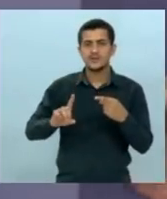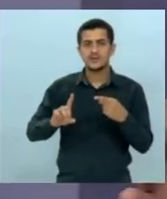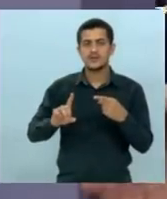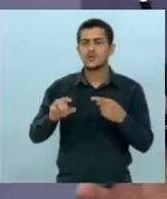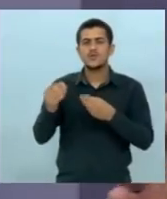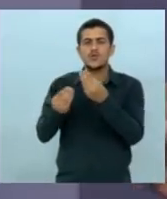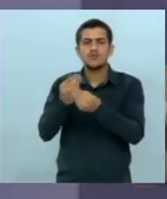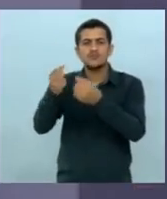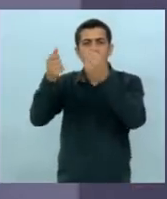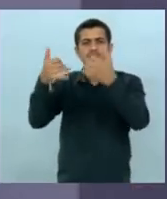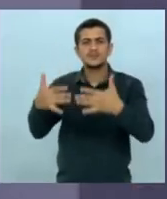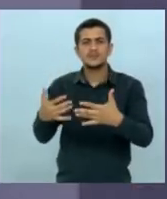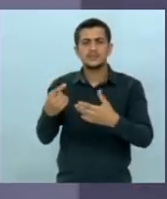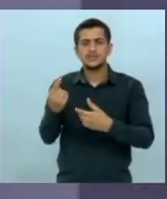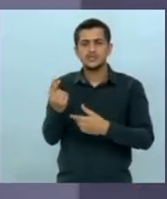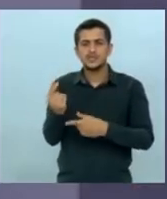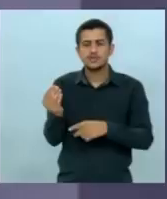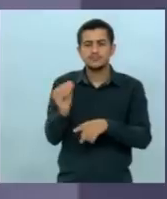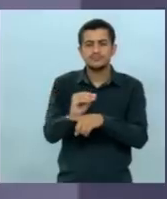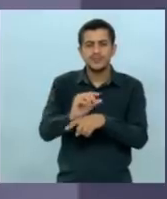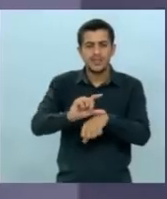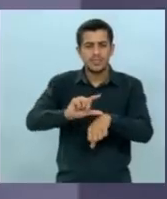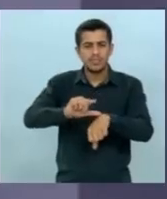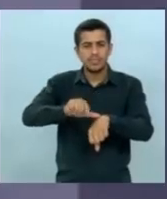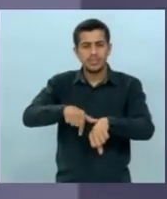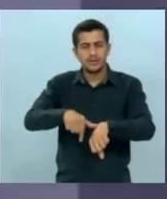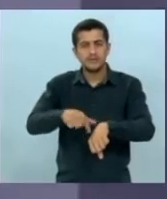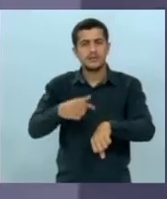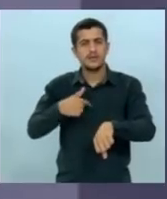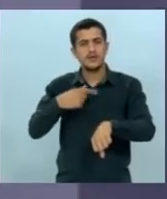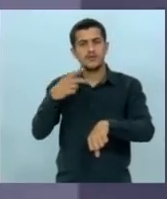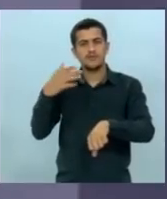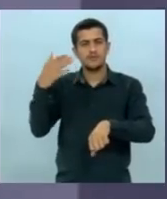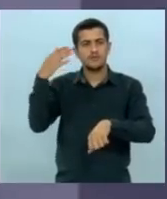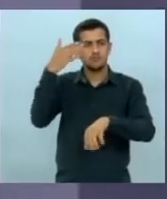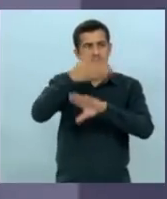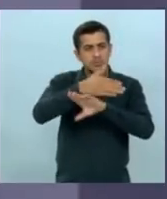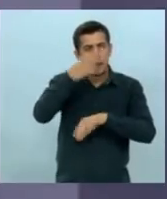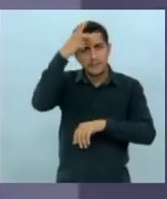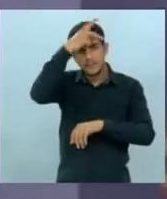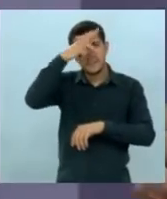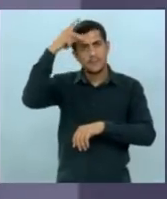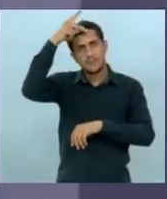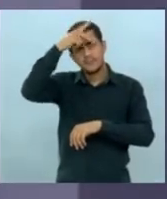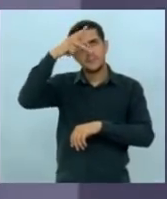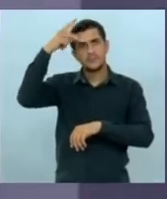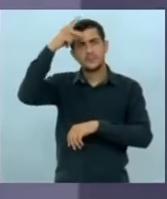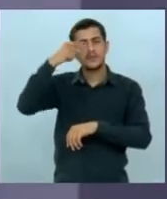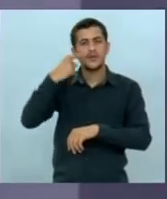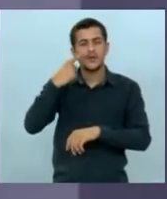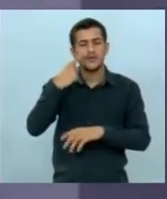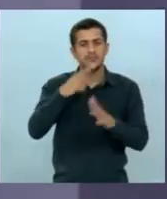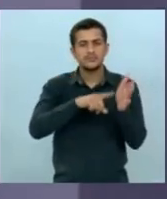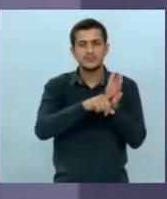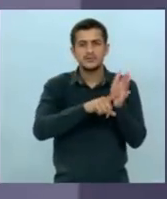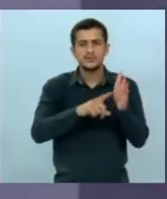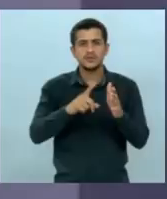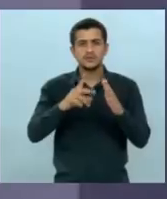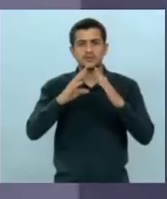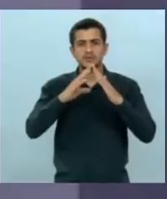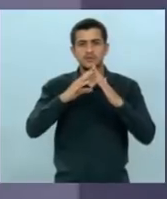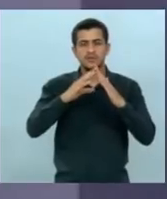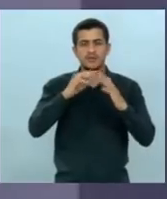explica os atrasos no repasso para a saúde eu estive em Paranaíba e verifiquei lá no hospital e a